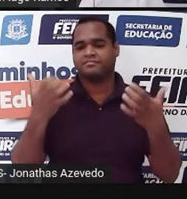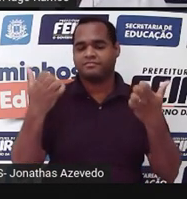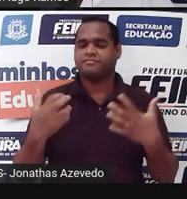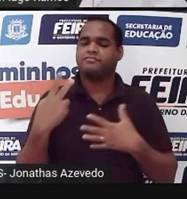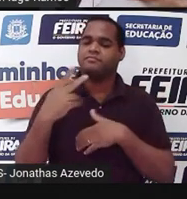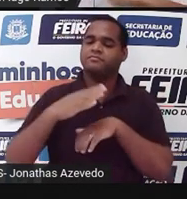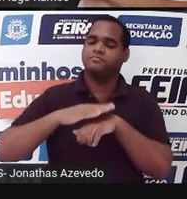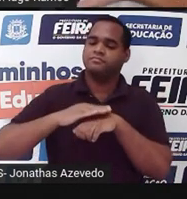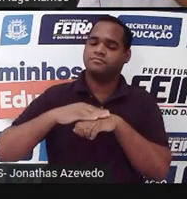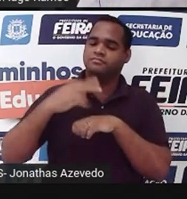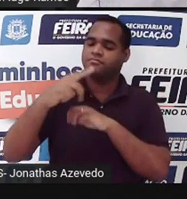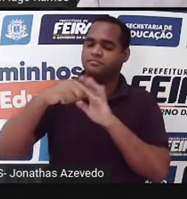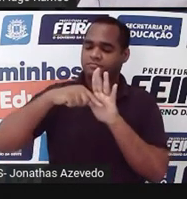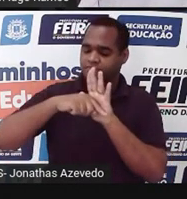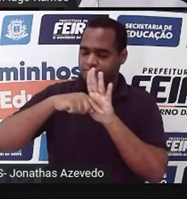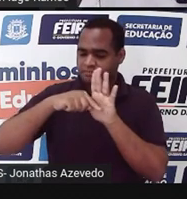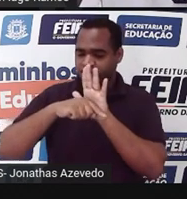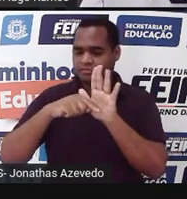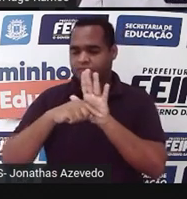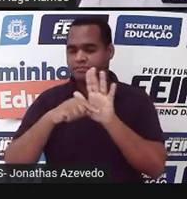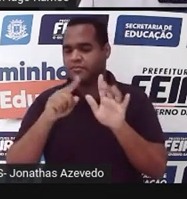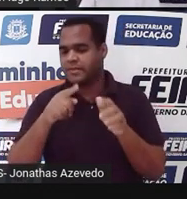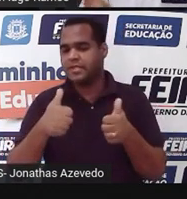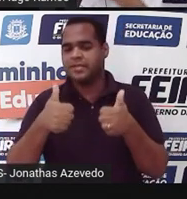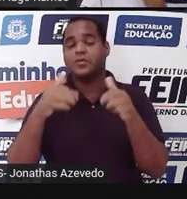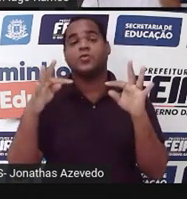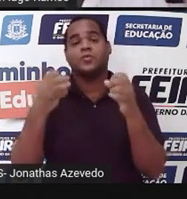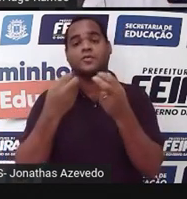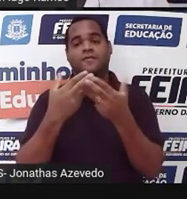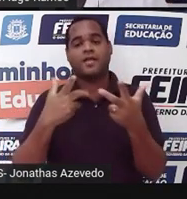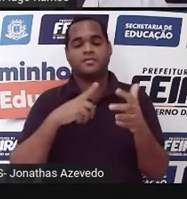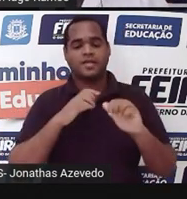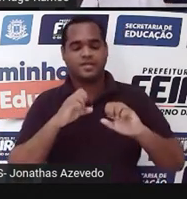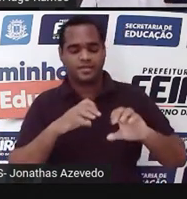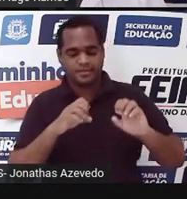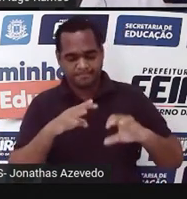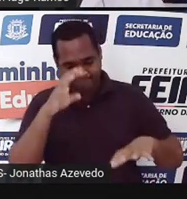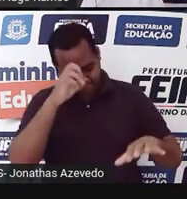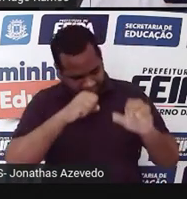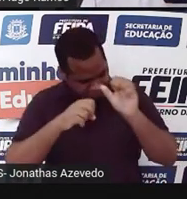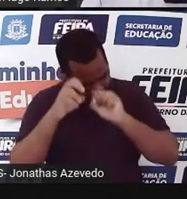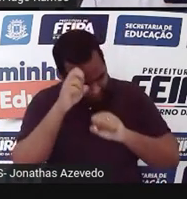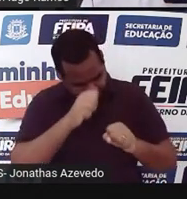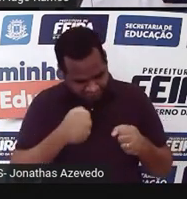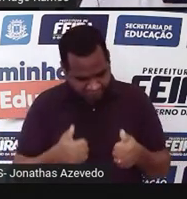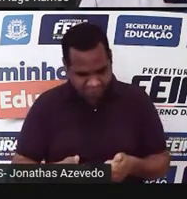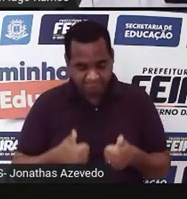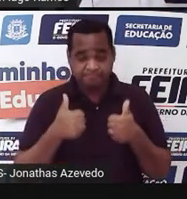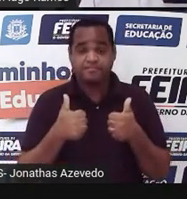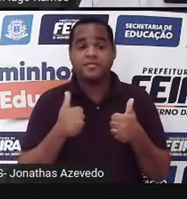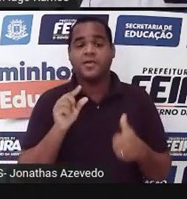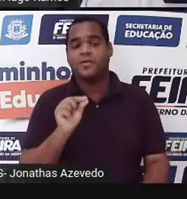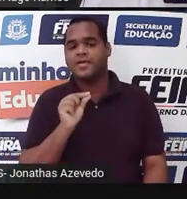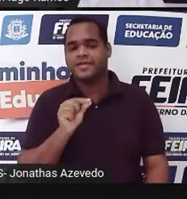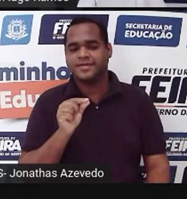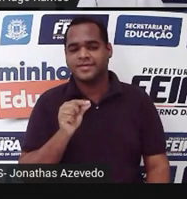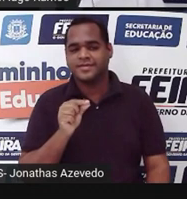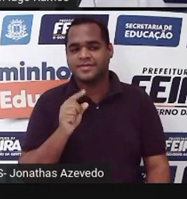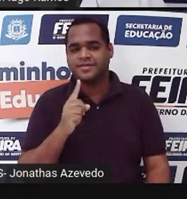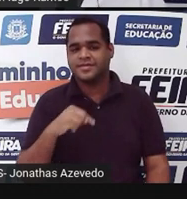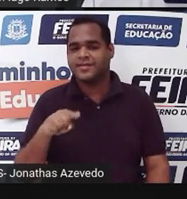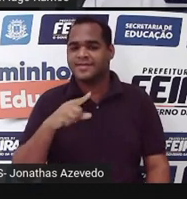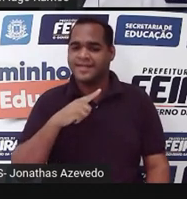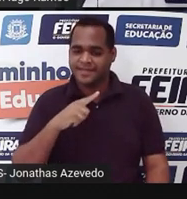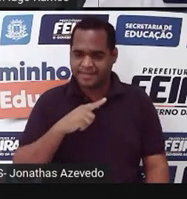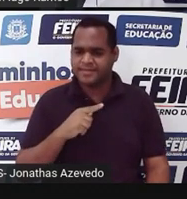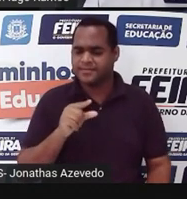de a gente fazer uma avaliação, né, de toda a aula, tá? De tudo que a gente viu nessa aula. E como é que eu gostaria que você